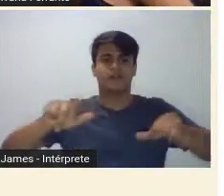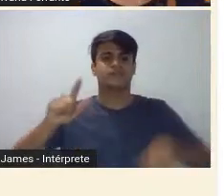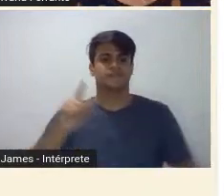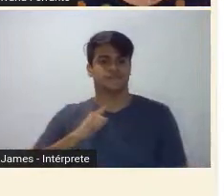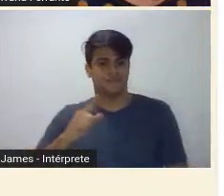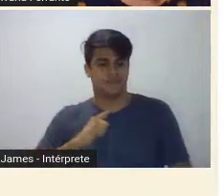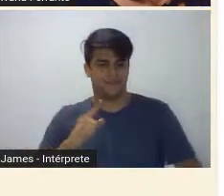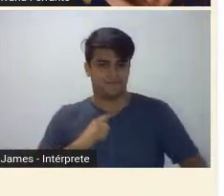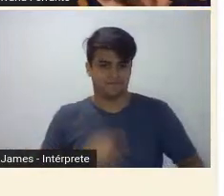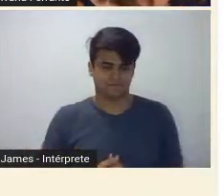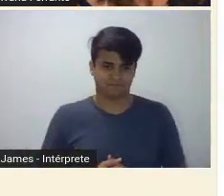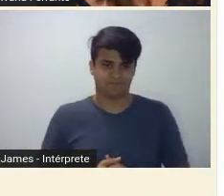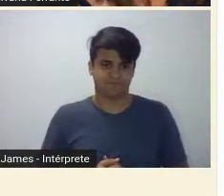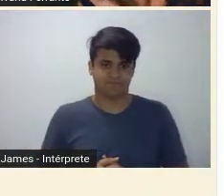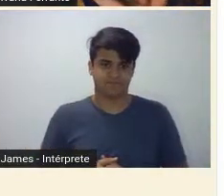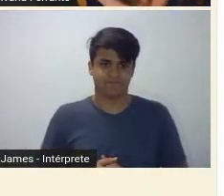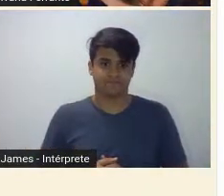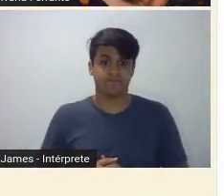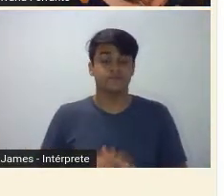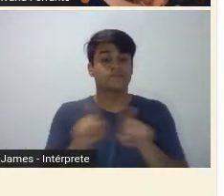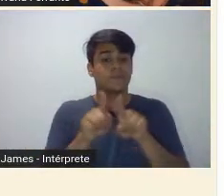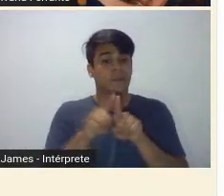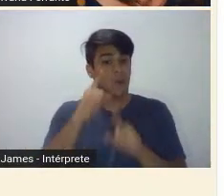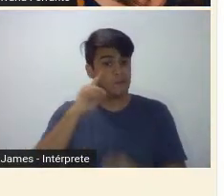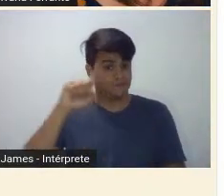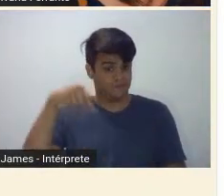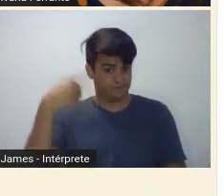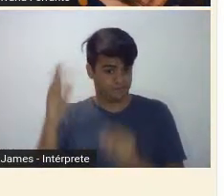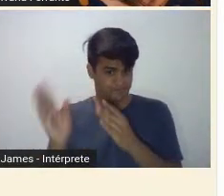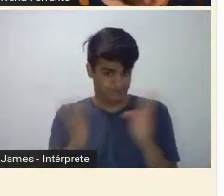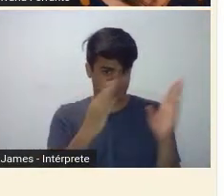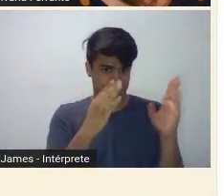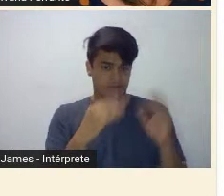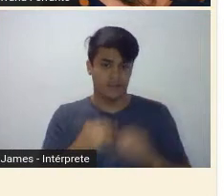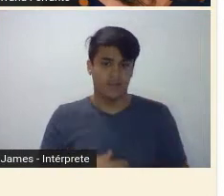Eu gostaria que mostrasse o próximo slide, por favor.